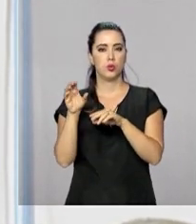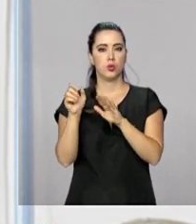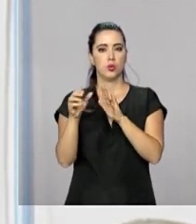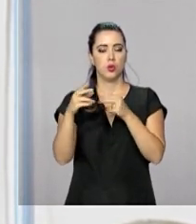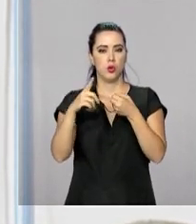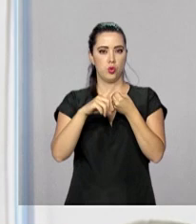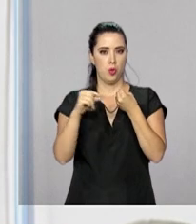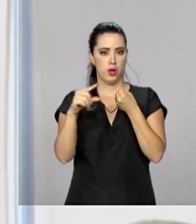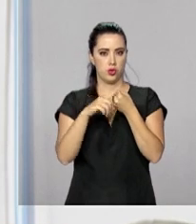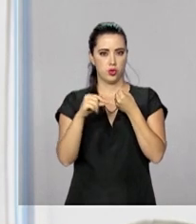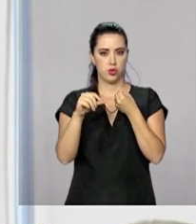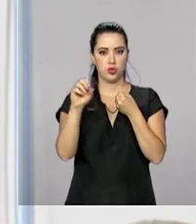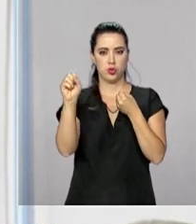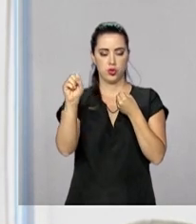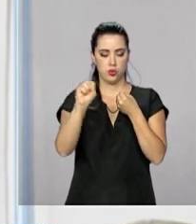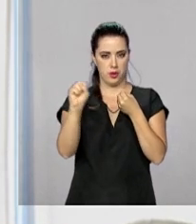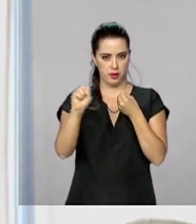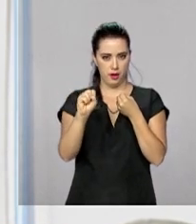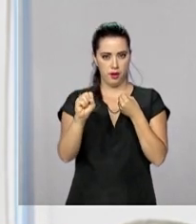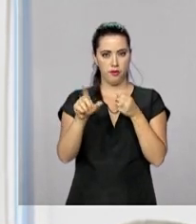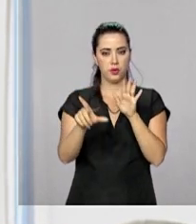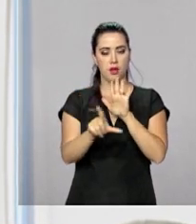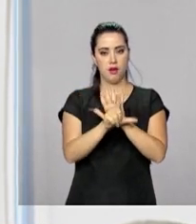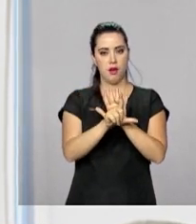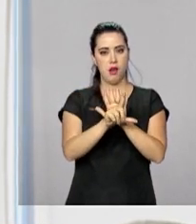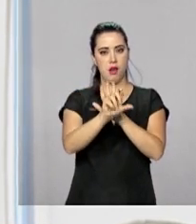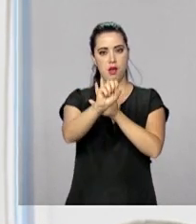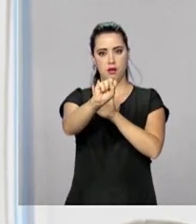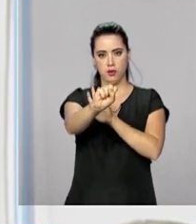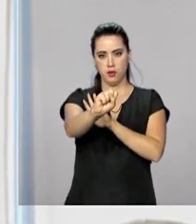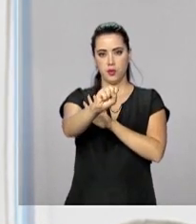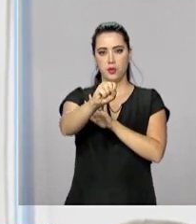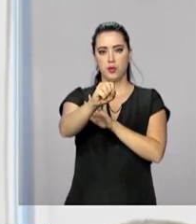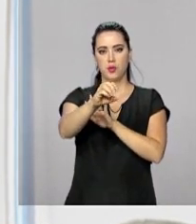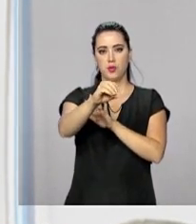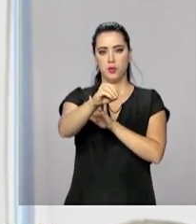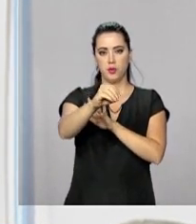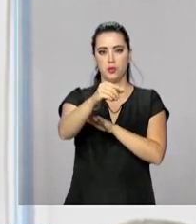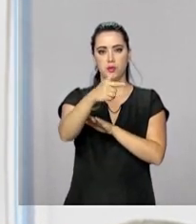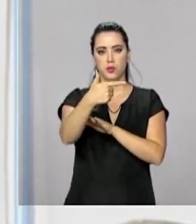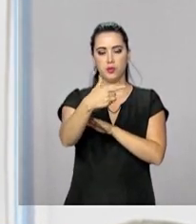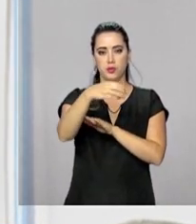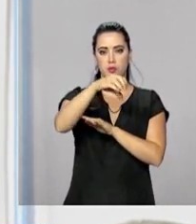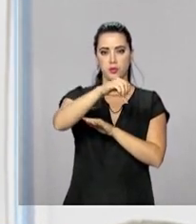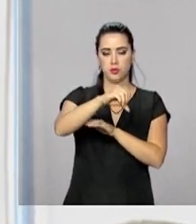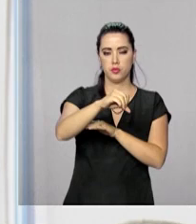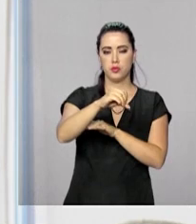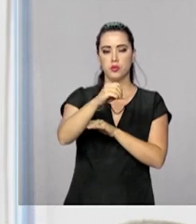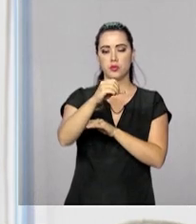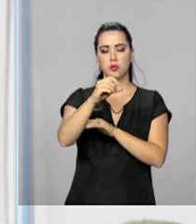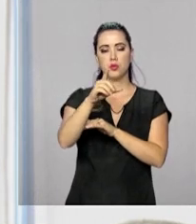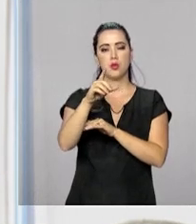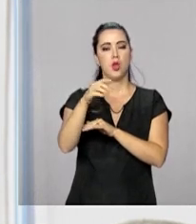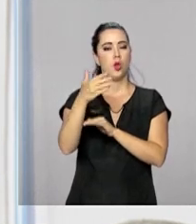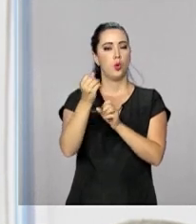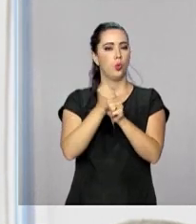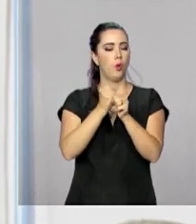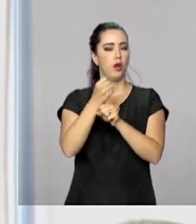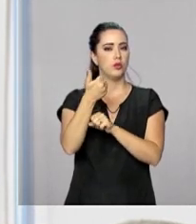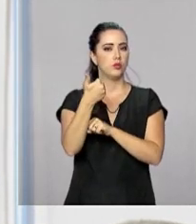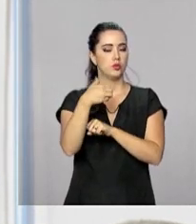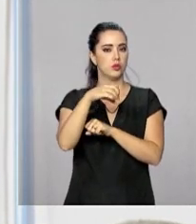da Lei 8.029, de 1990. E isso representa,